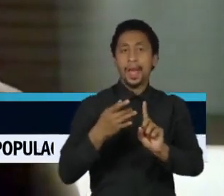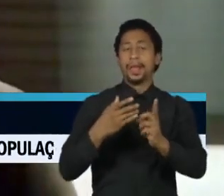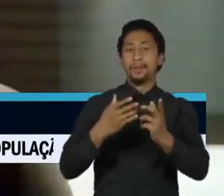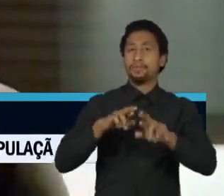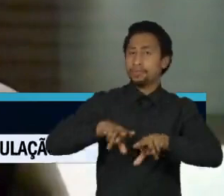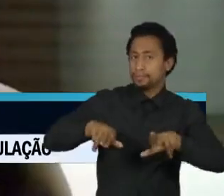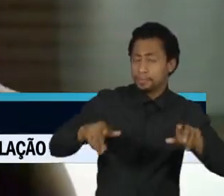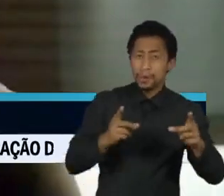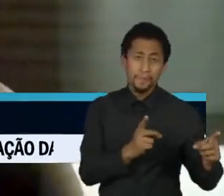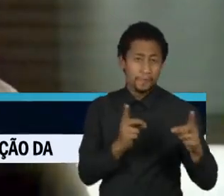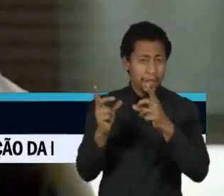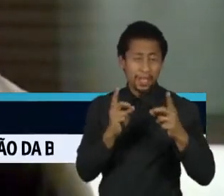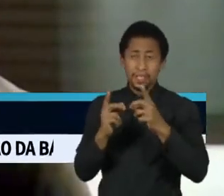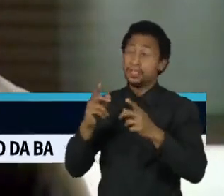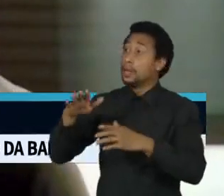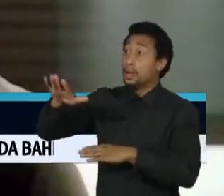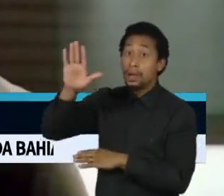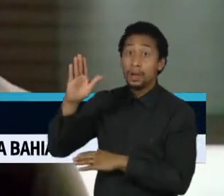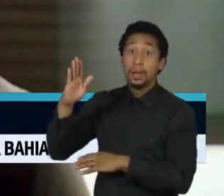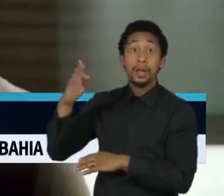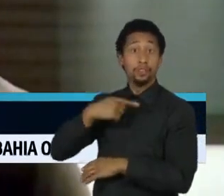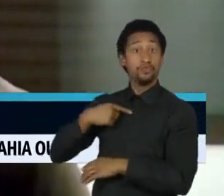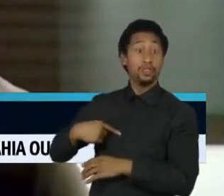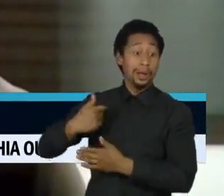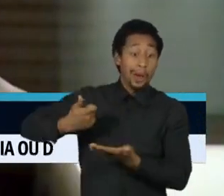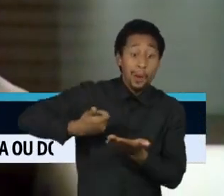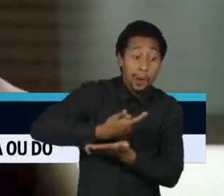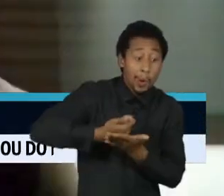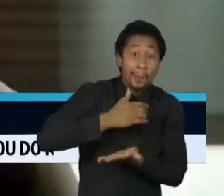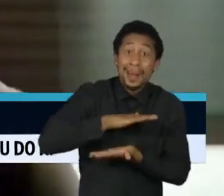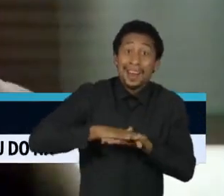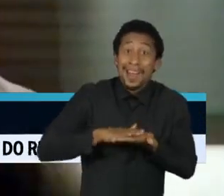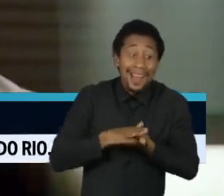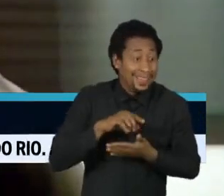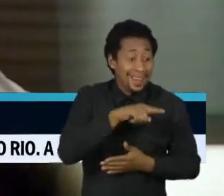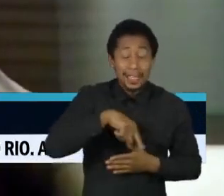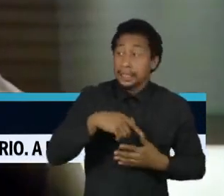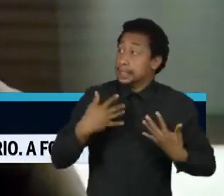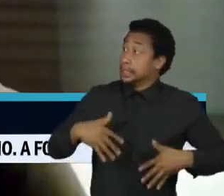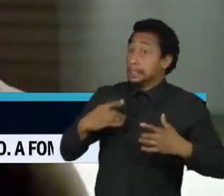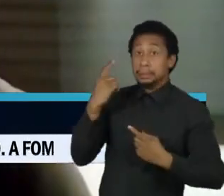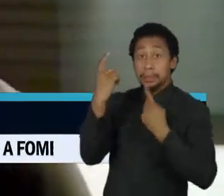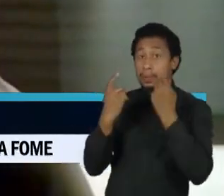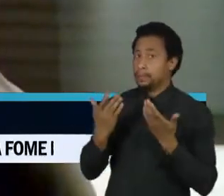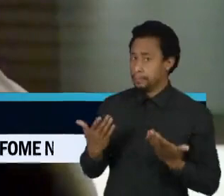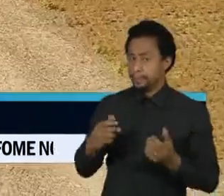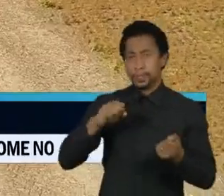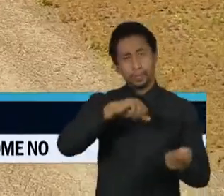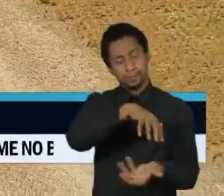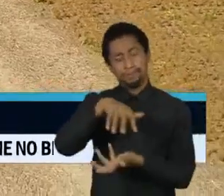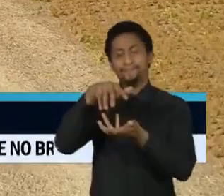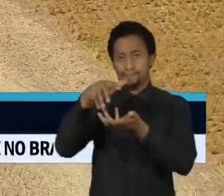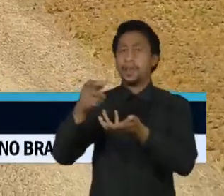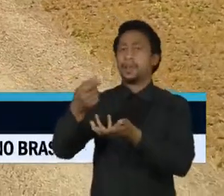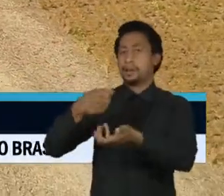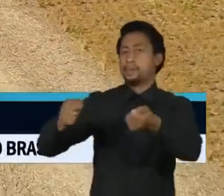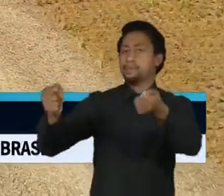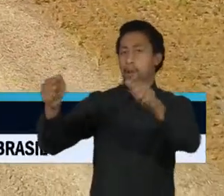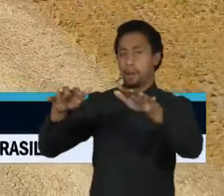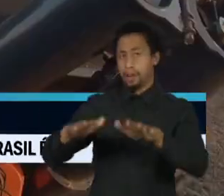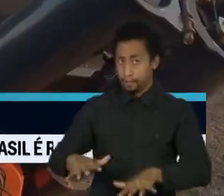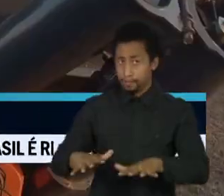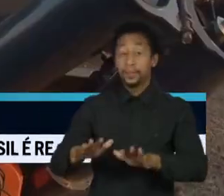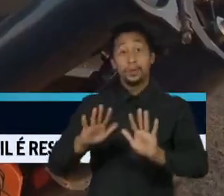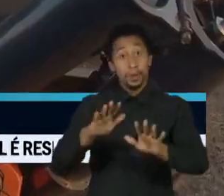podem gerar novos choques na cadeia produtiva, na cadeia de produção global, afetando o Brasil também, que é um